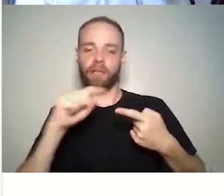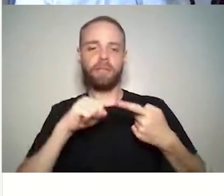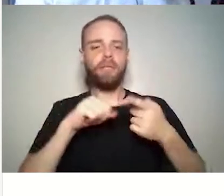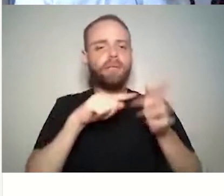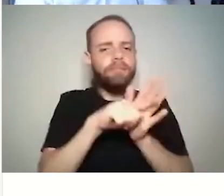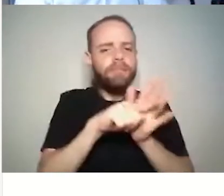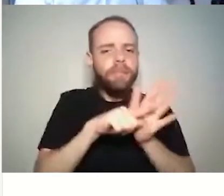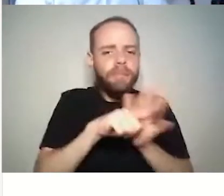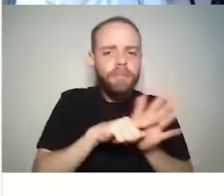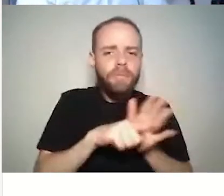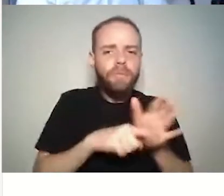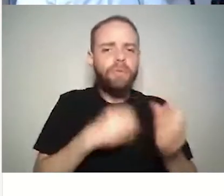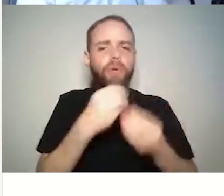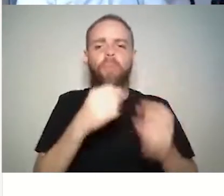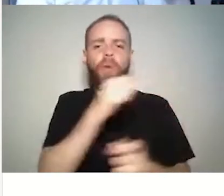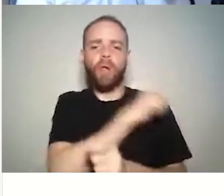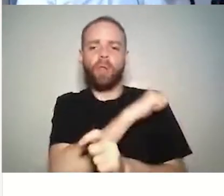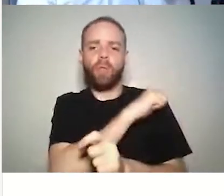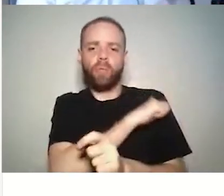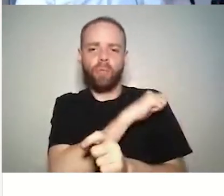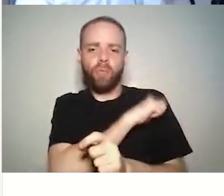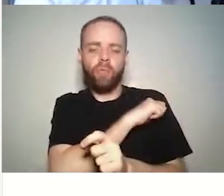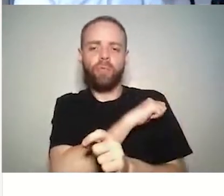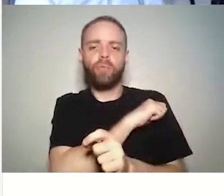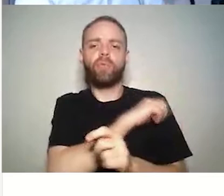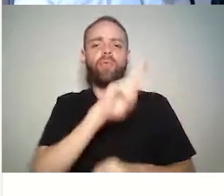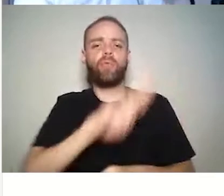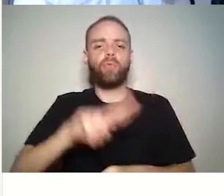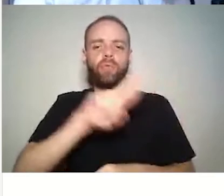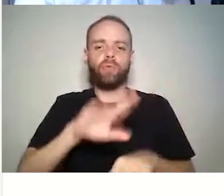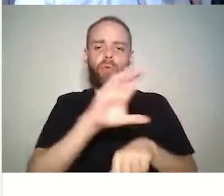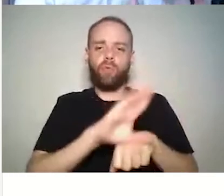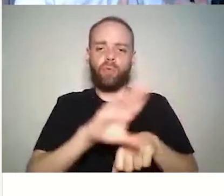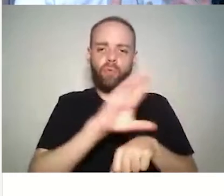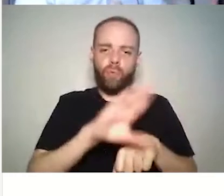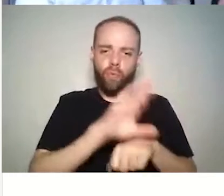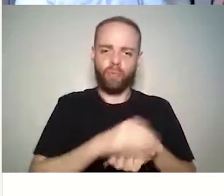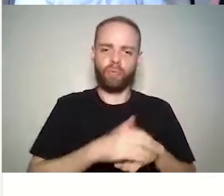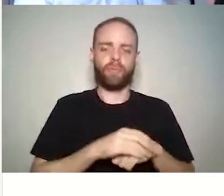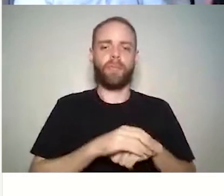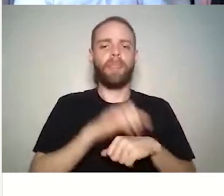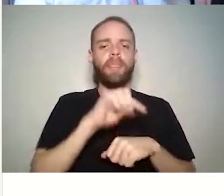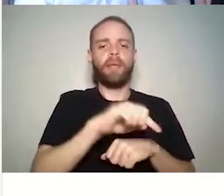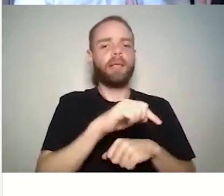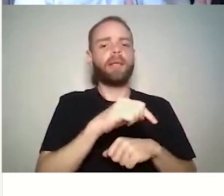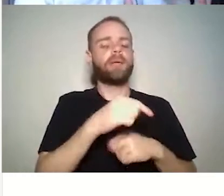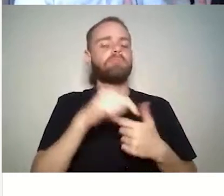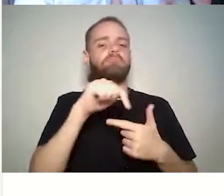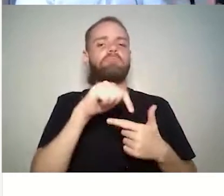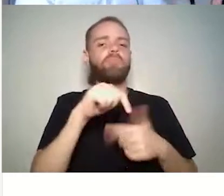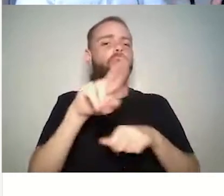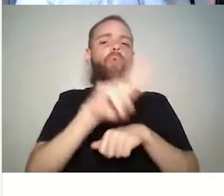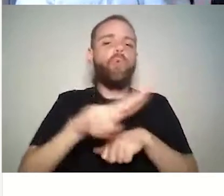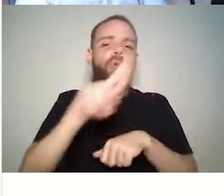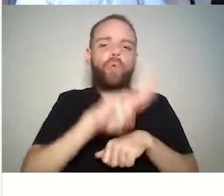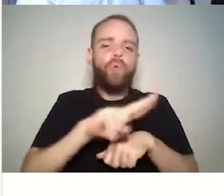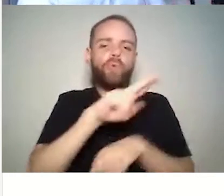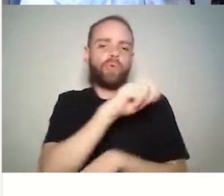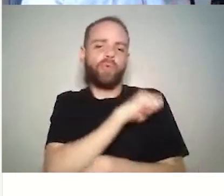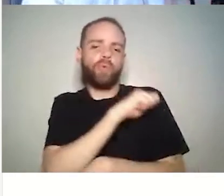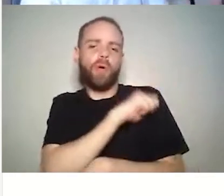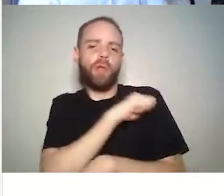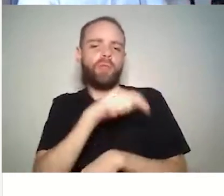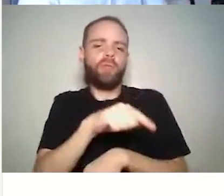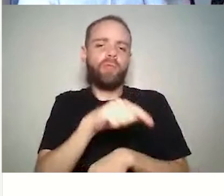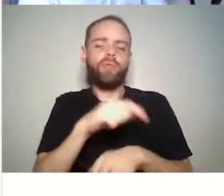comportou e, a partir desse comportamento que ele teve, eu vou ter uma interação ou uma comunicação com esse